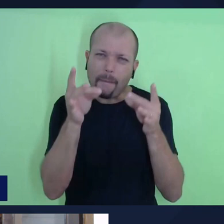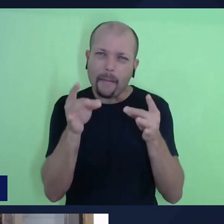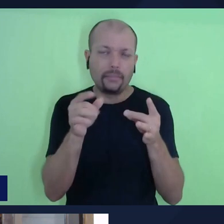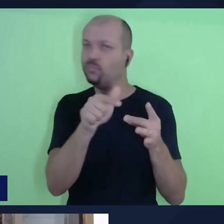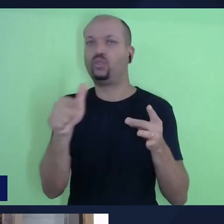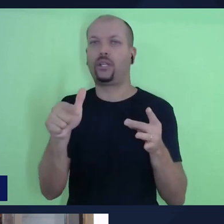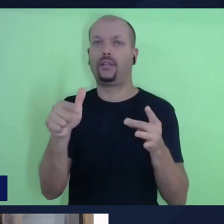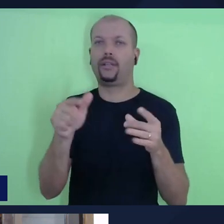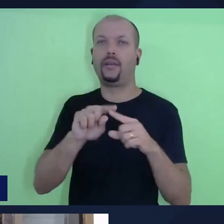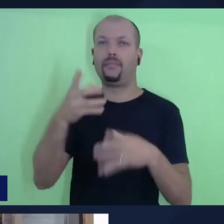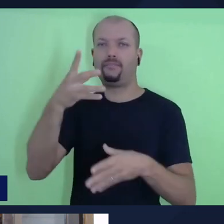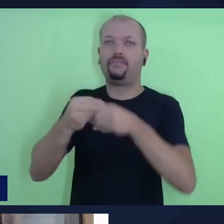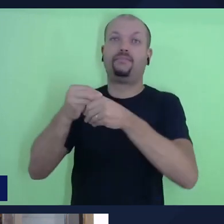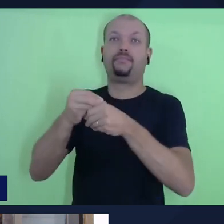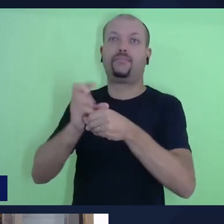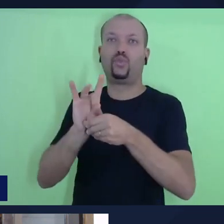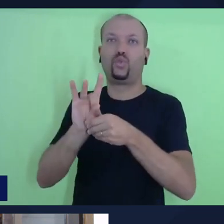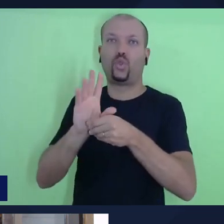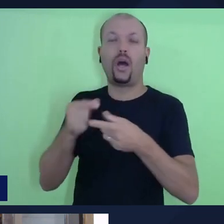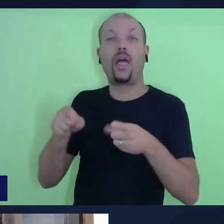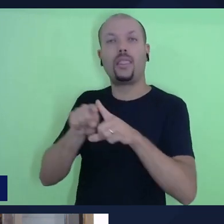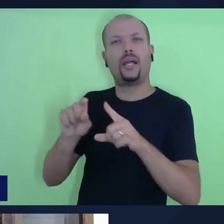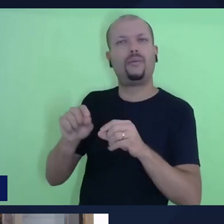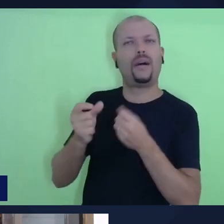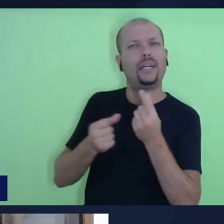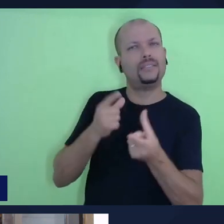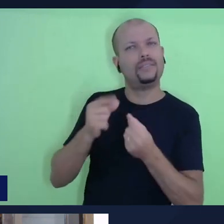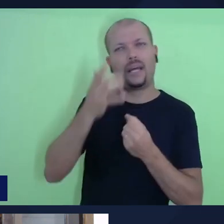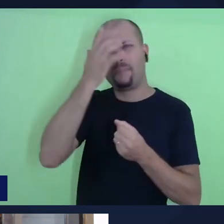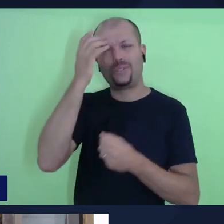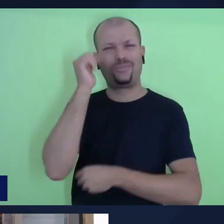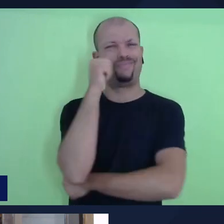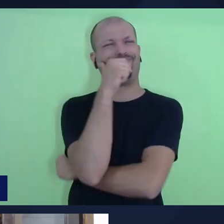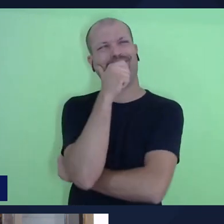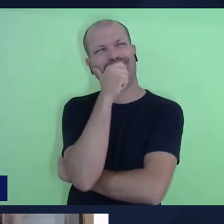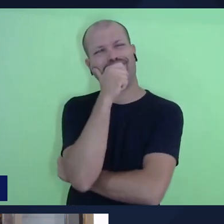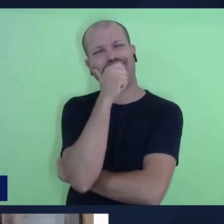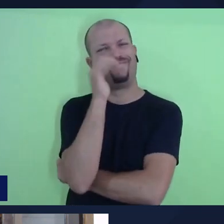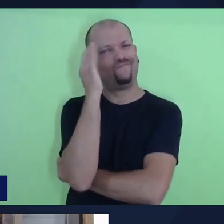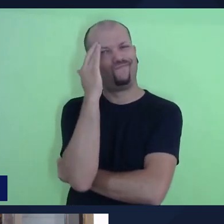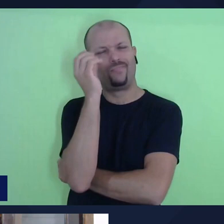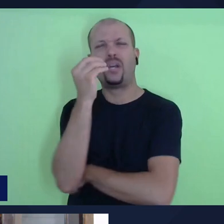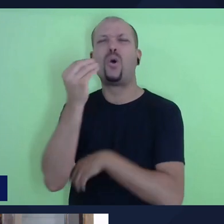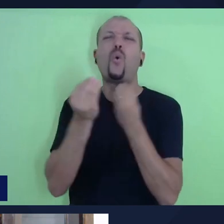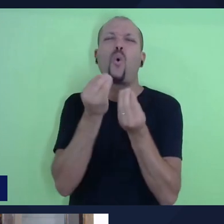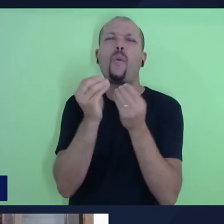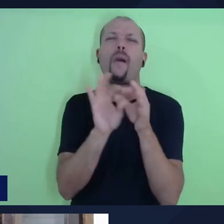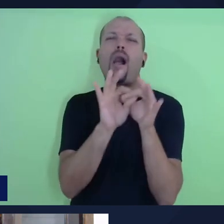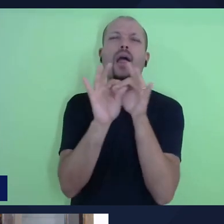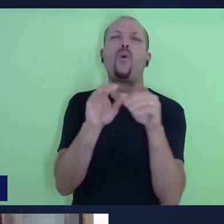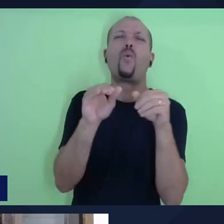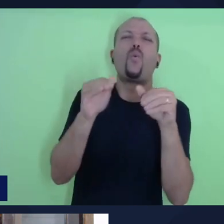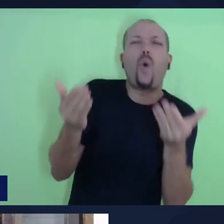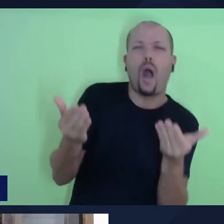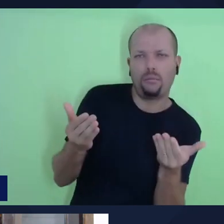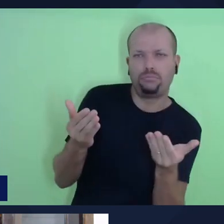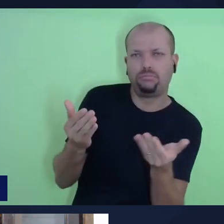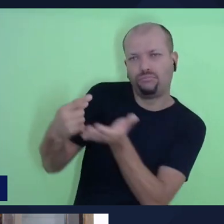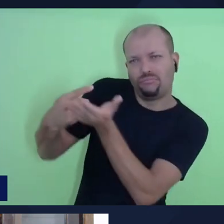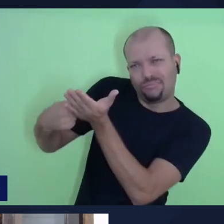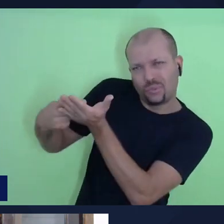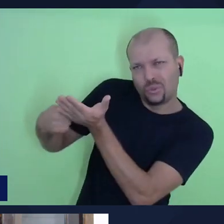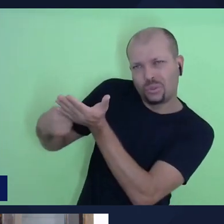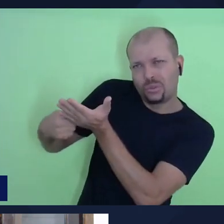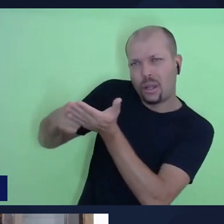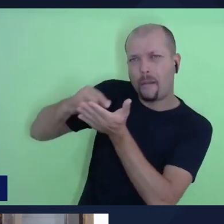Deuteronômio. E aí, por isso, vem um pouco dessa confusão. Que tipo de aliança que é? É uma